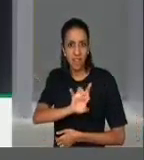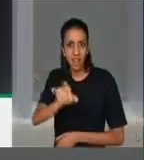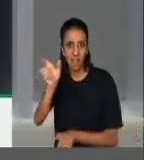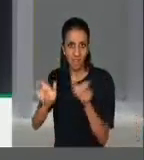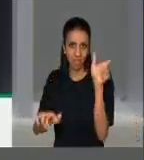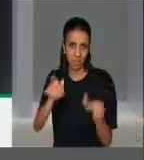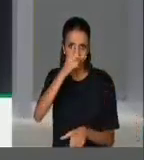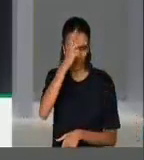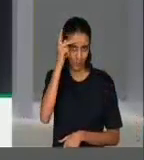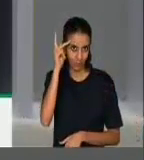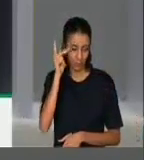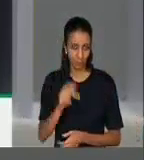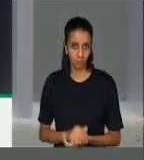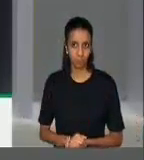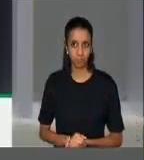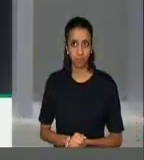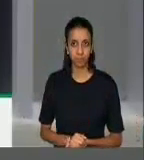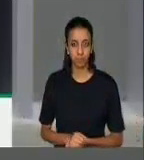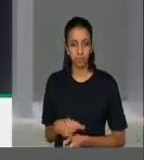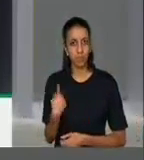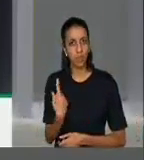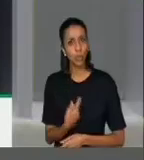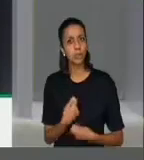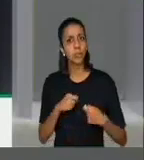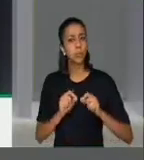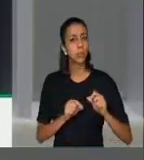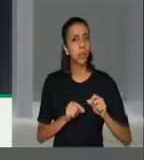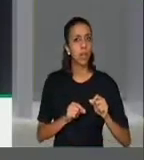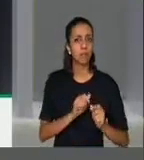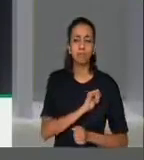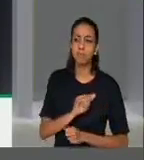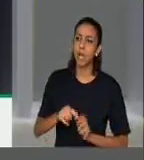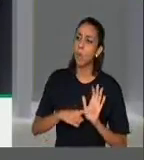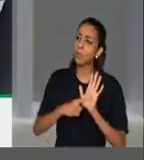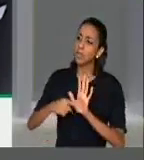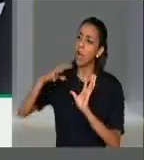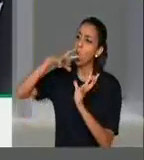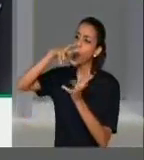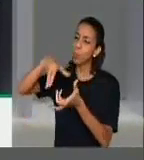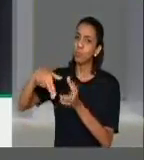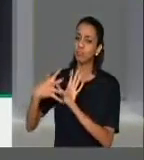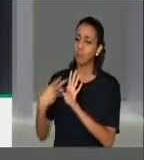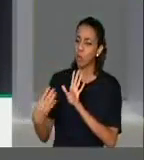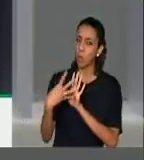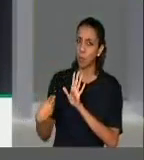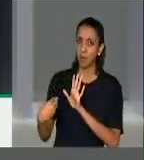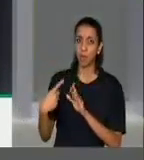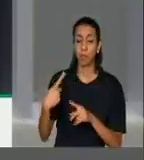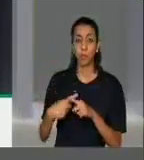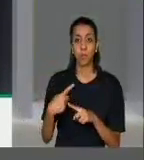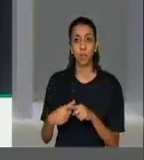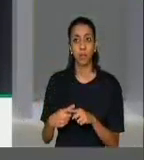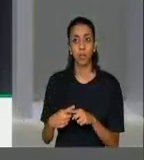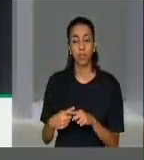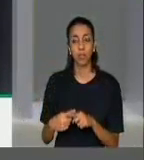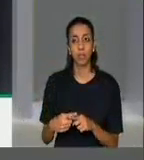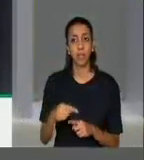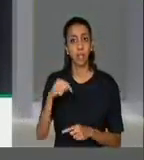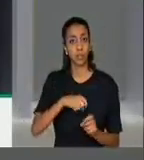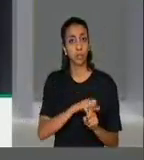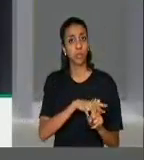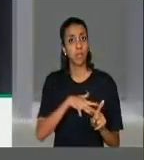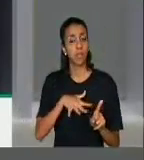cidadão. Que possamos ser o espelho para o mundo de uma sociedade que conseguiu sair da triste